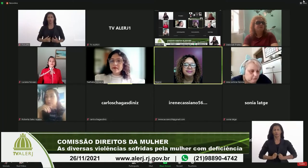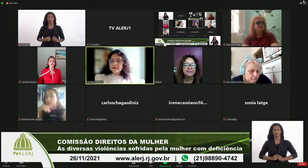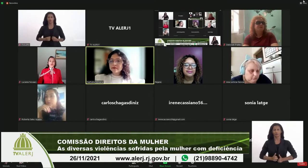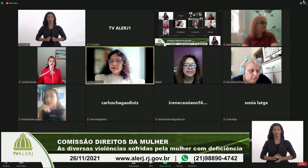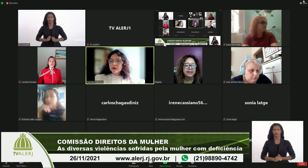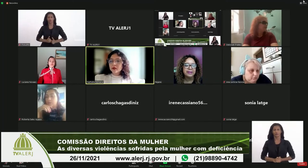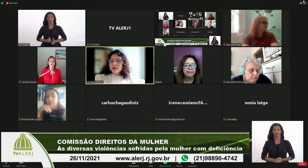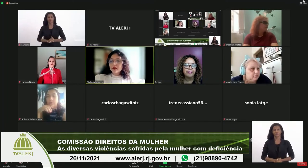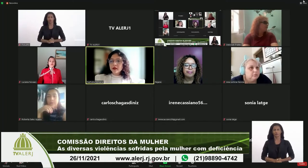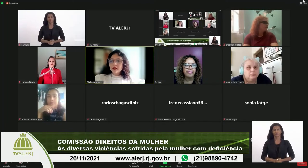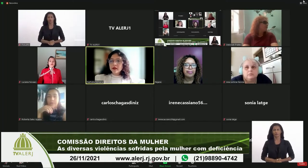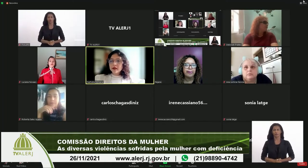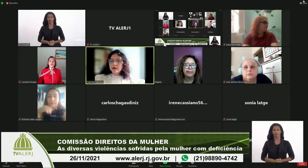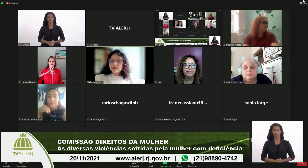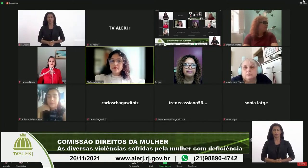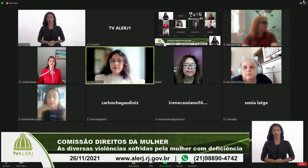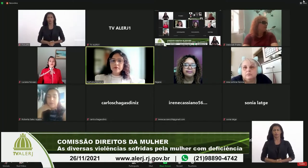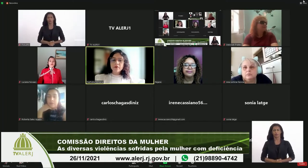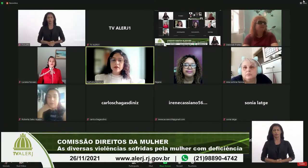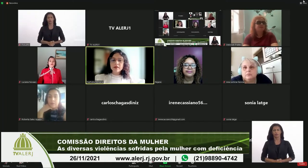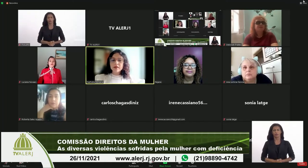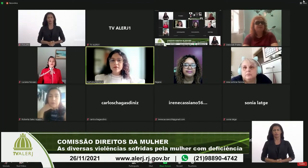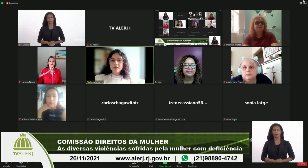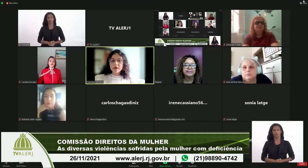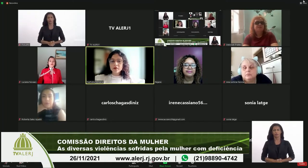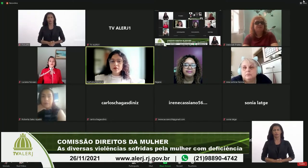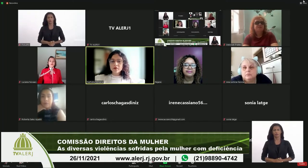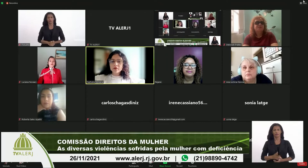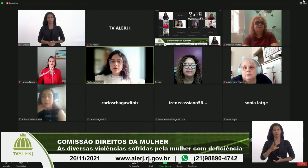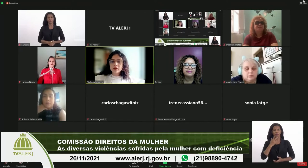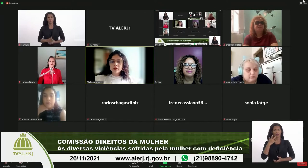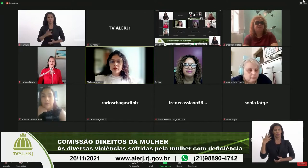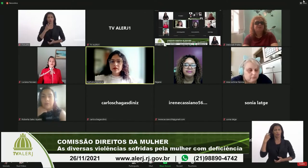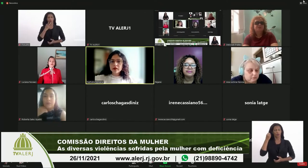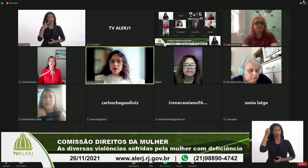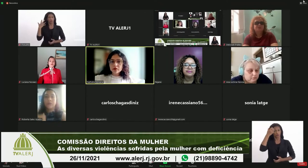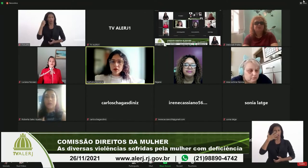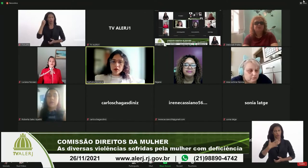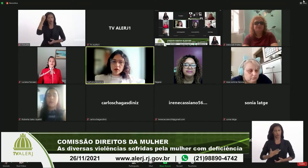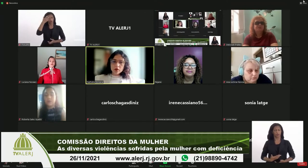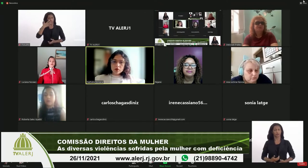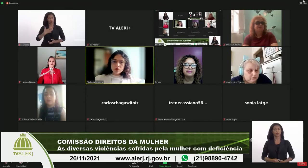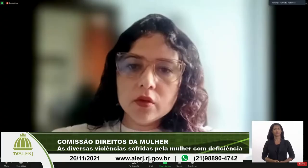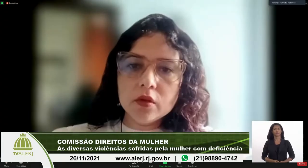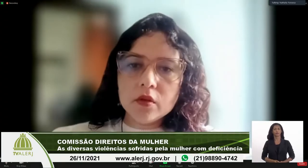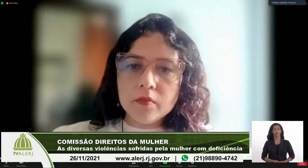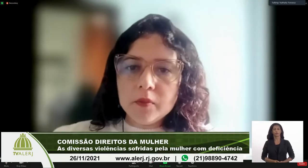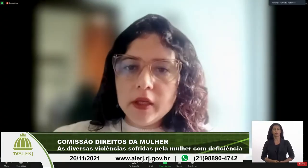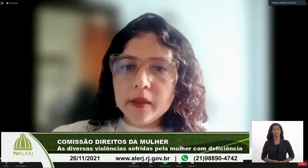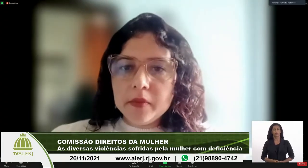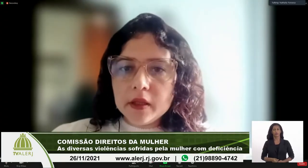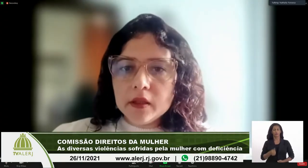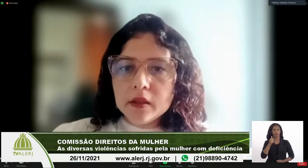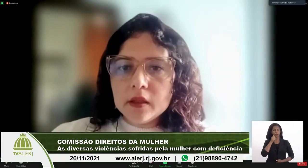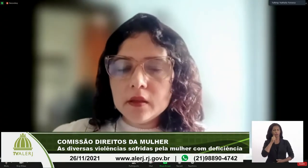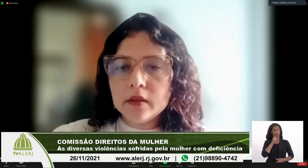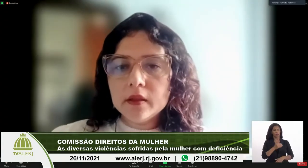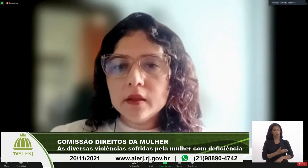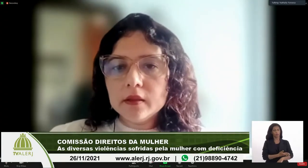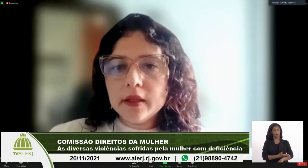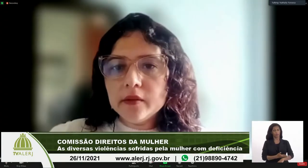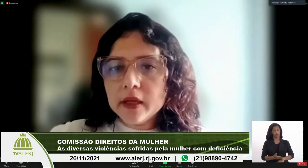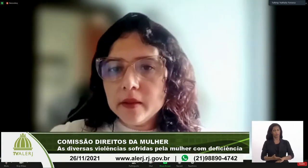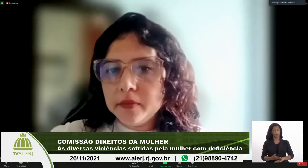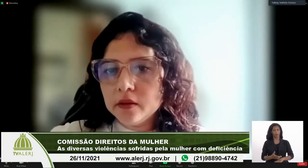bem vou fazer a minha auto-audiodescrição sou uma mulher branca